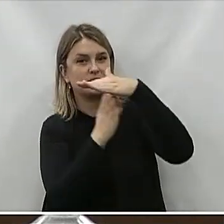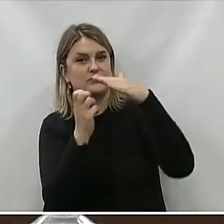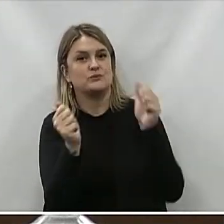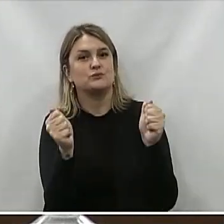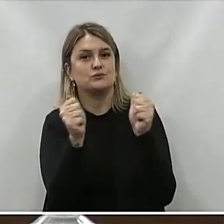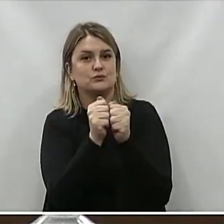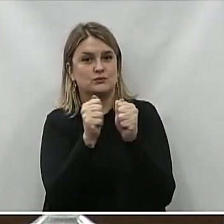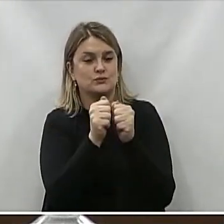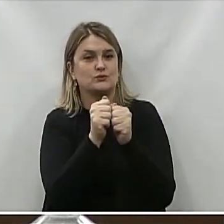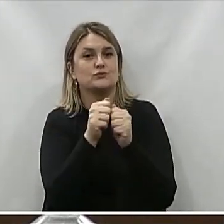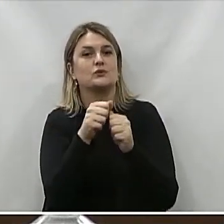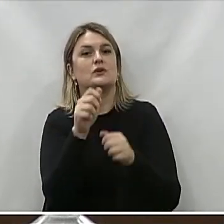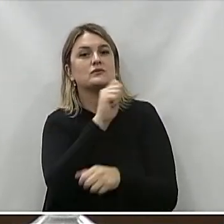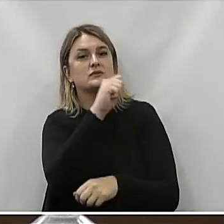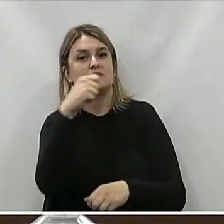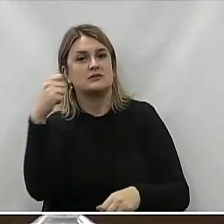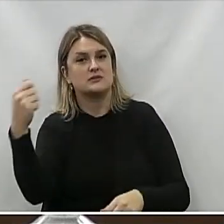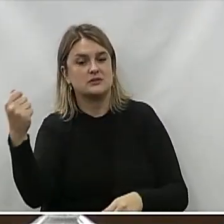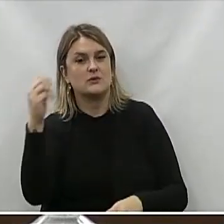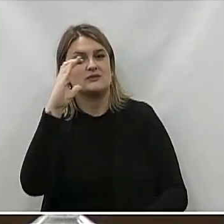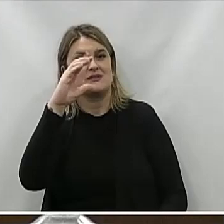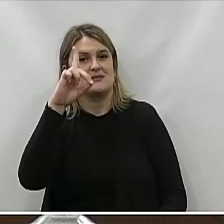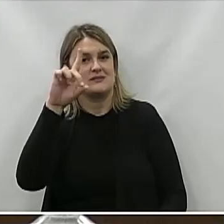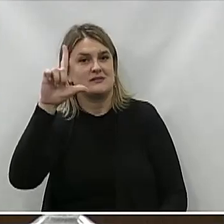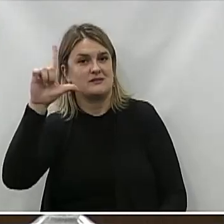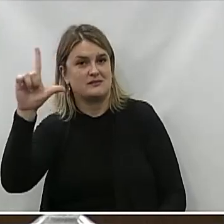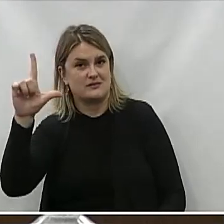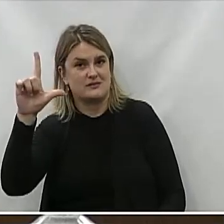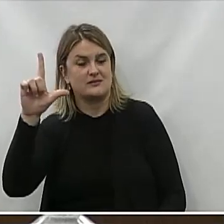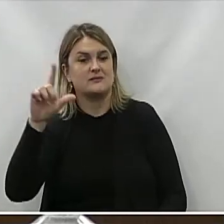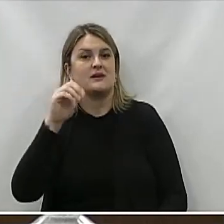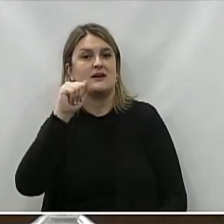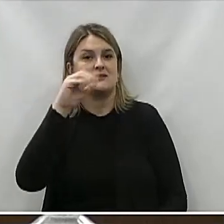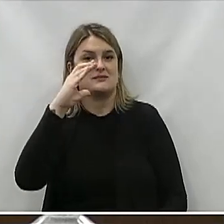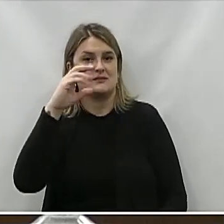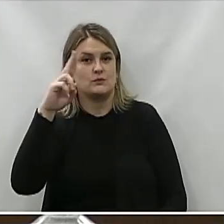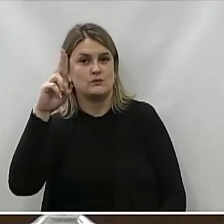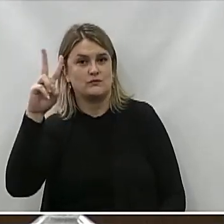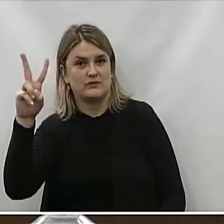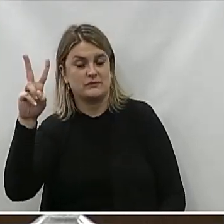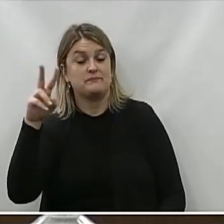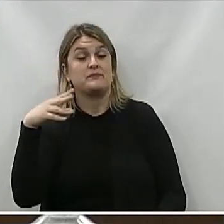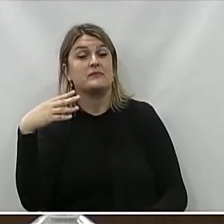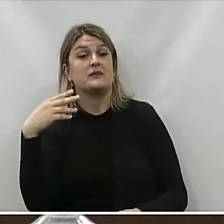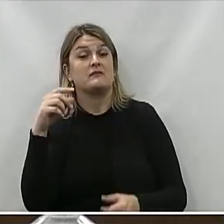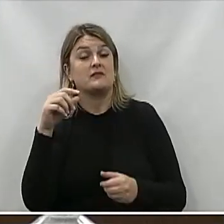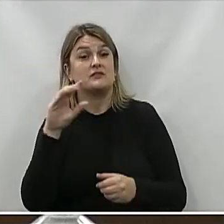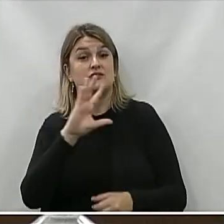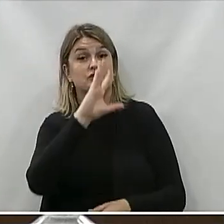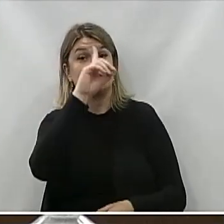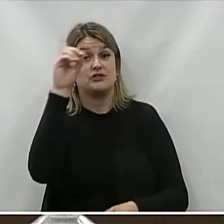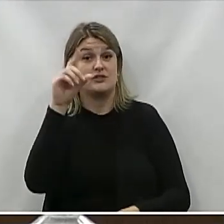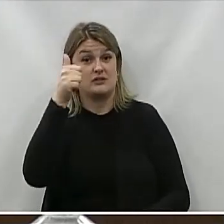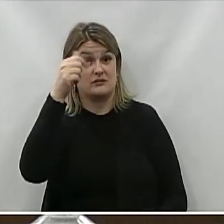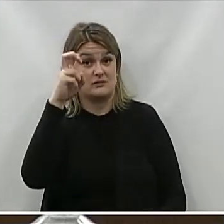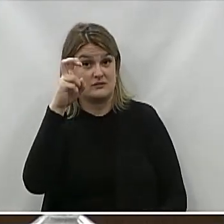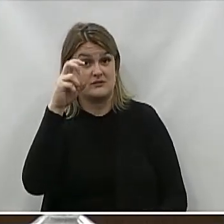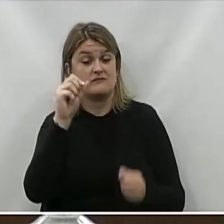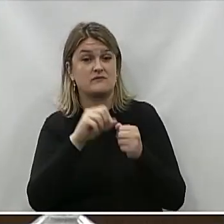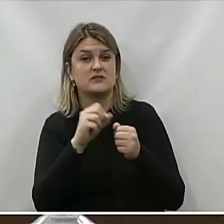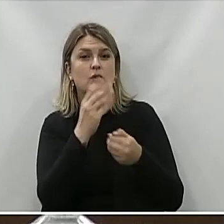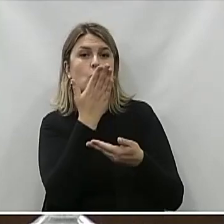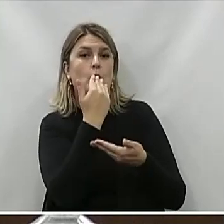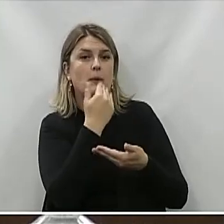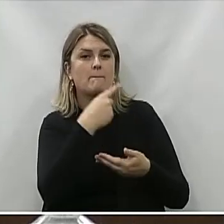a Associação Comercial Empresarial De União da Vitória A CUV Que estão fazendo No dia 15 Um